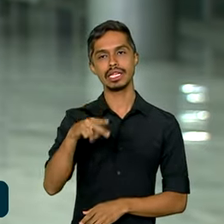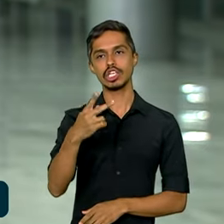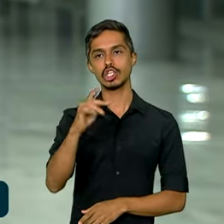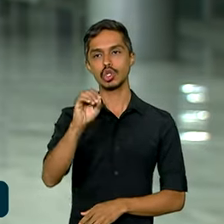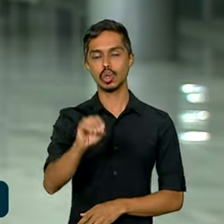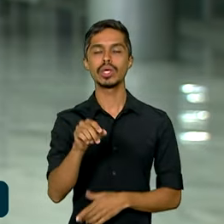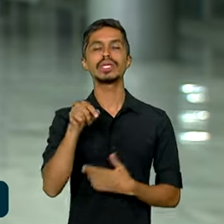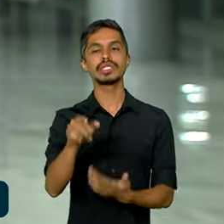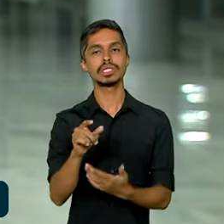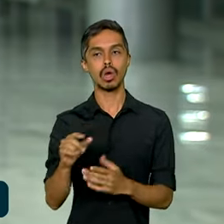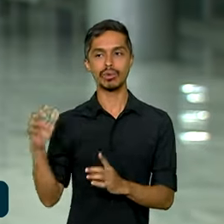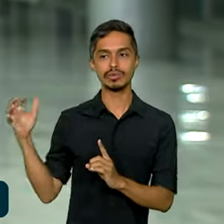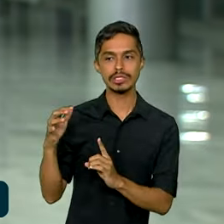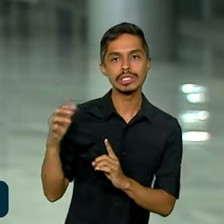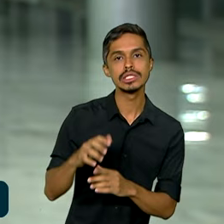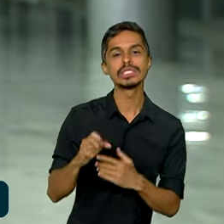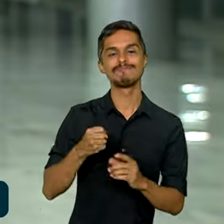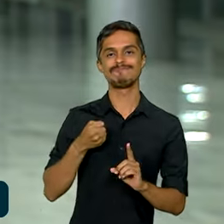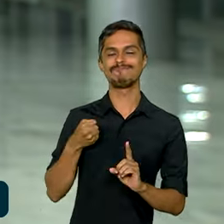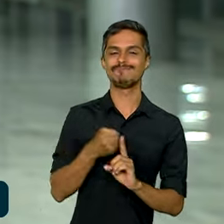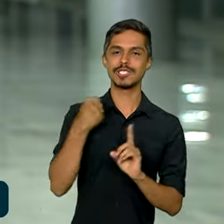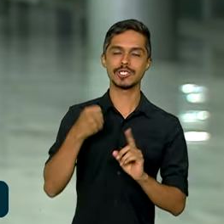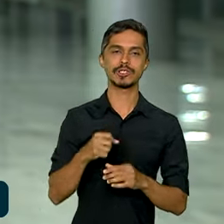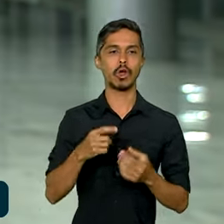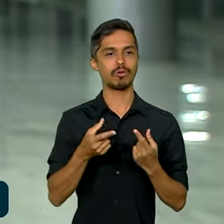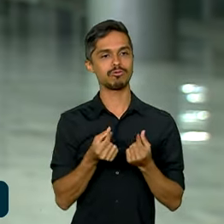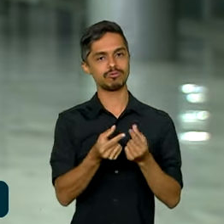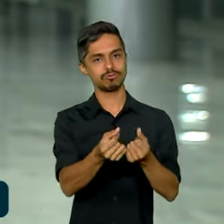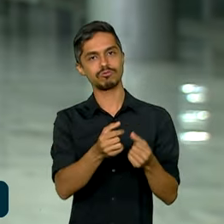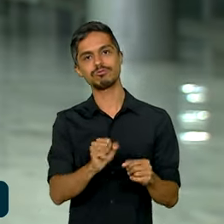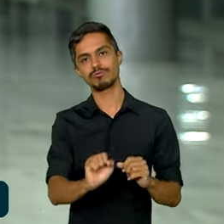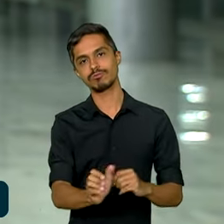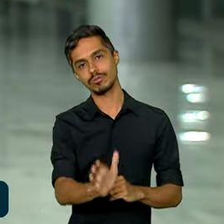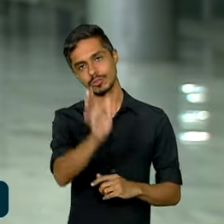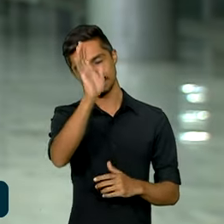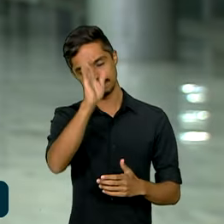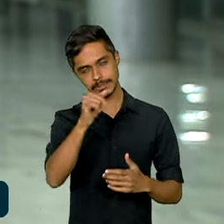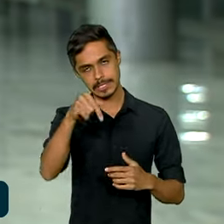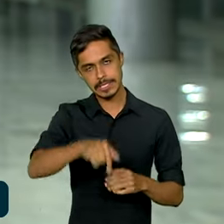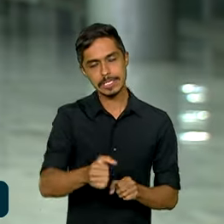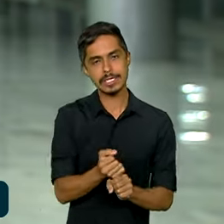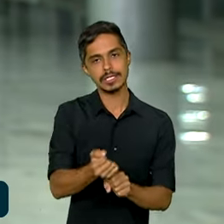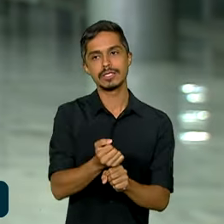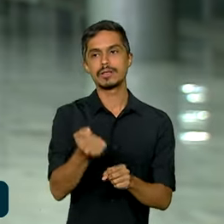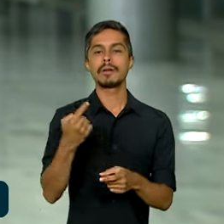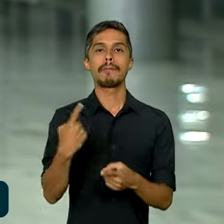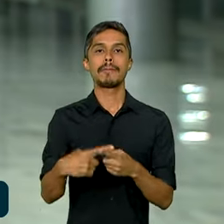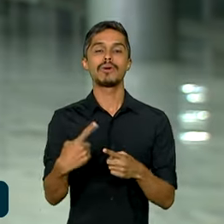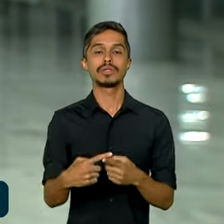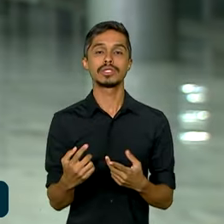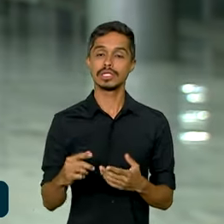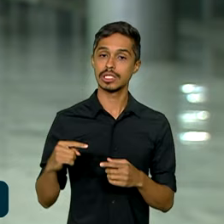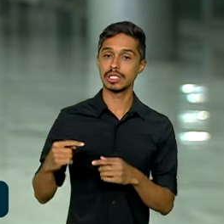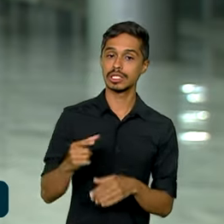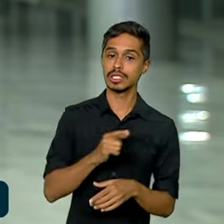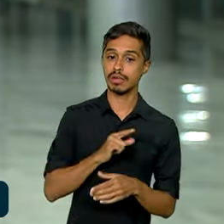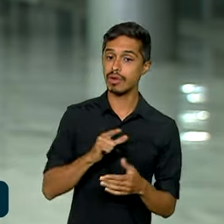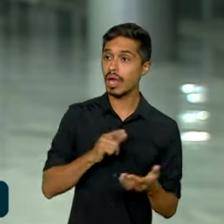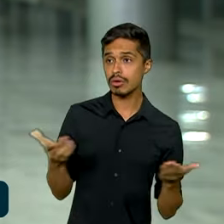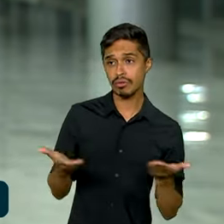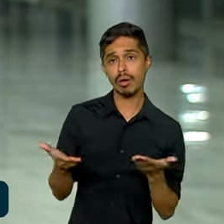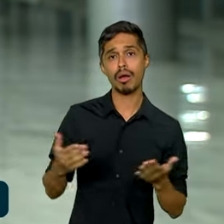tende a pressionar ainda mais os preços dos alimentos este ano, após uma trégua